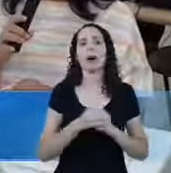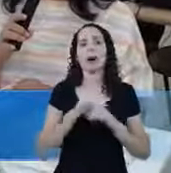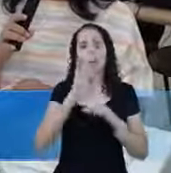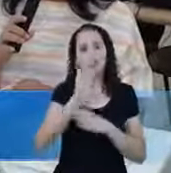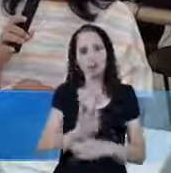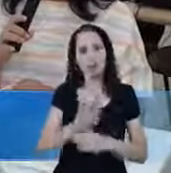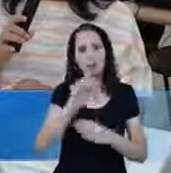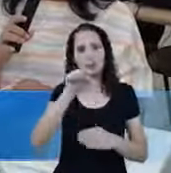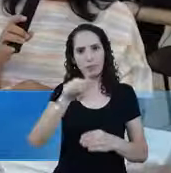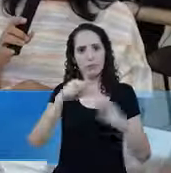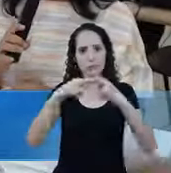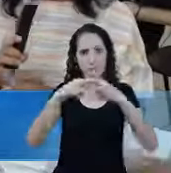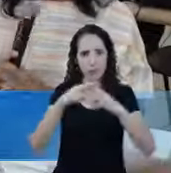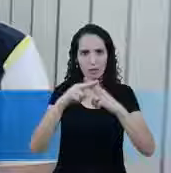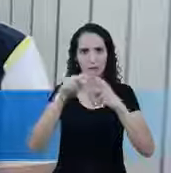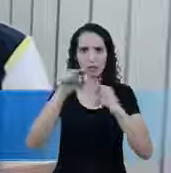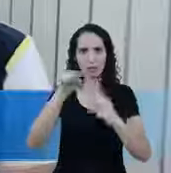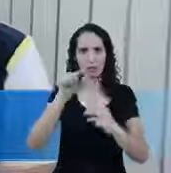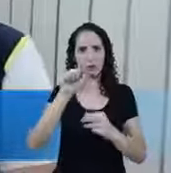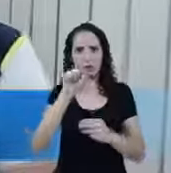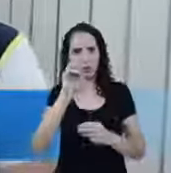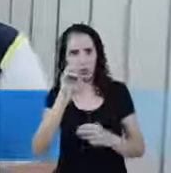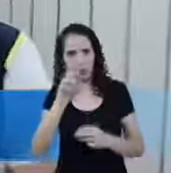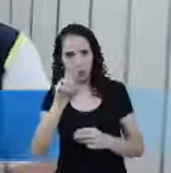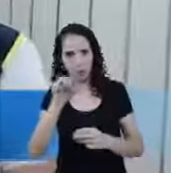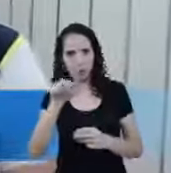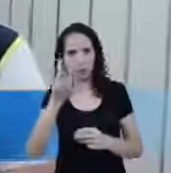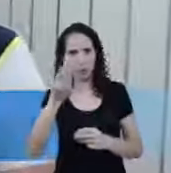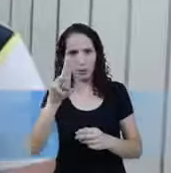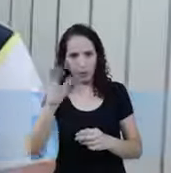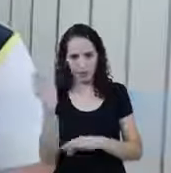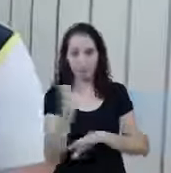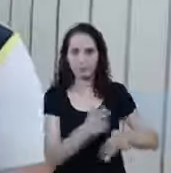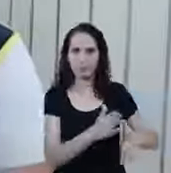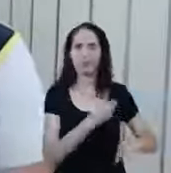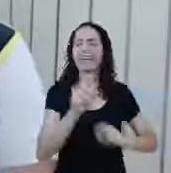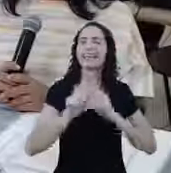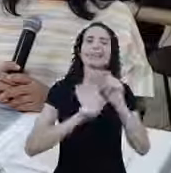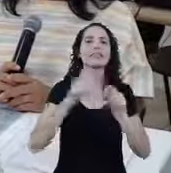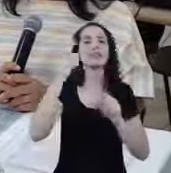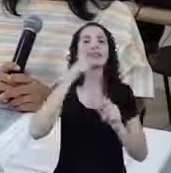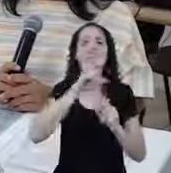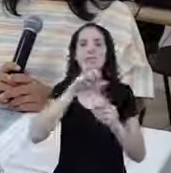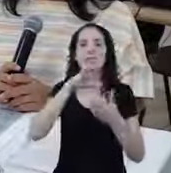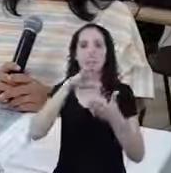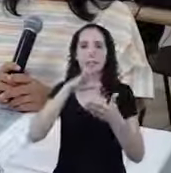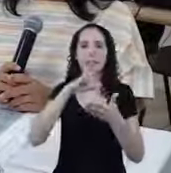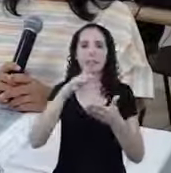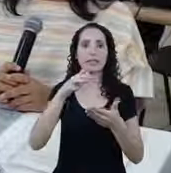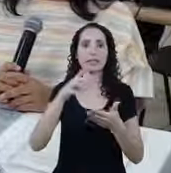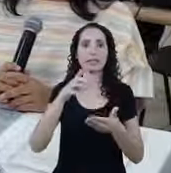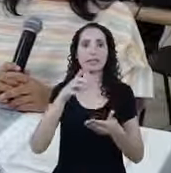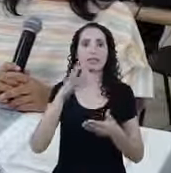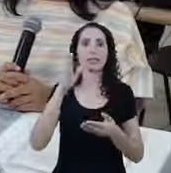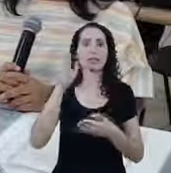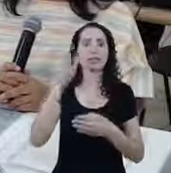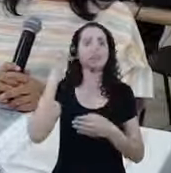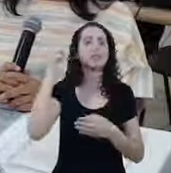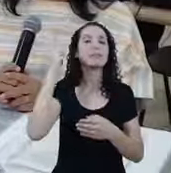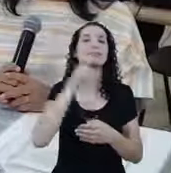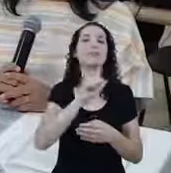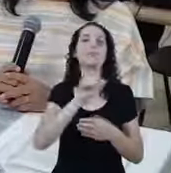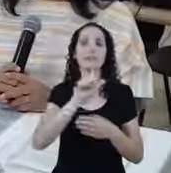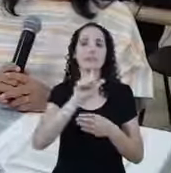.gov.br Quem que vai receber automaticamente Sem precisar fazer o cadastro Quem já tiver o cadastro único Ou